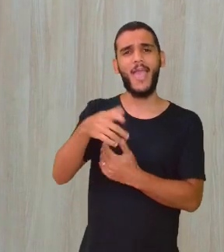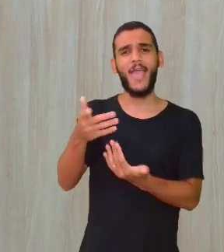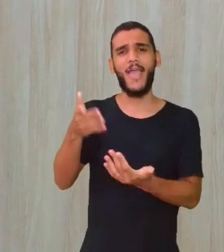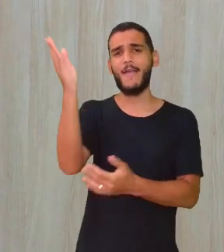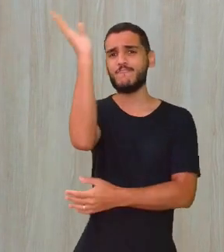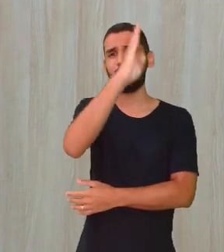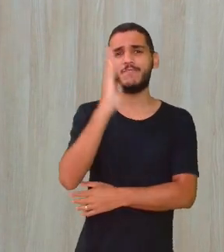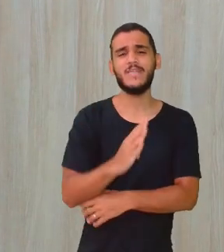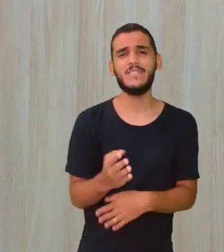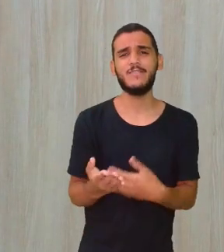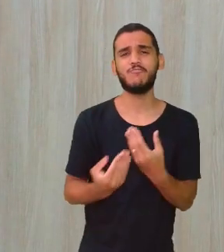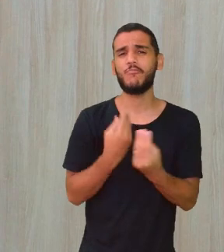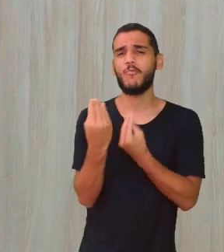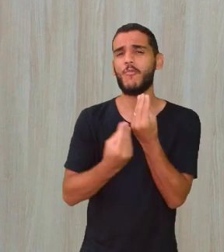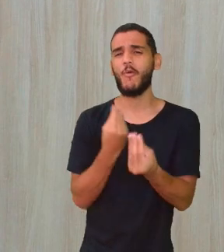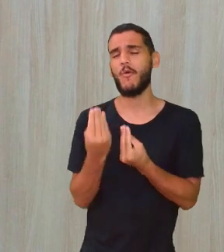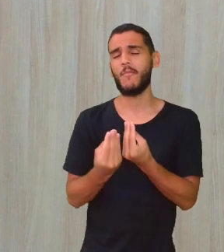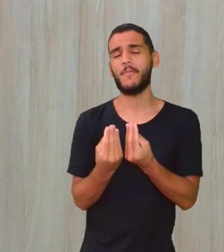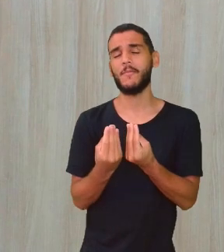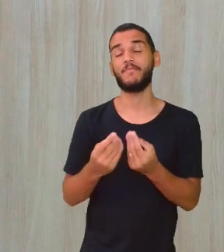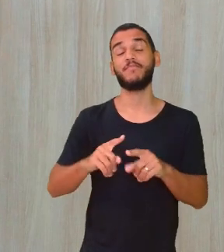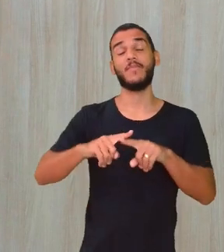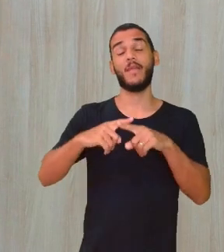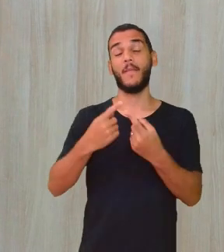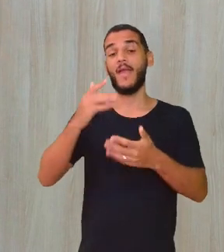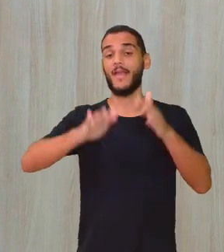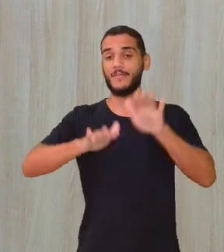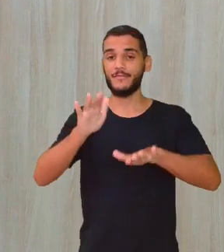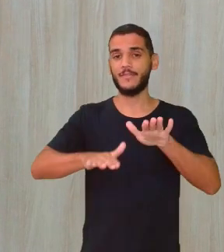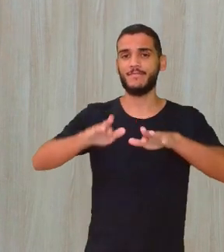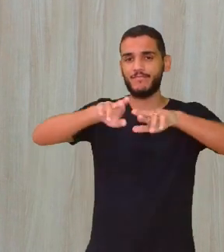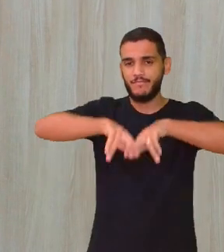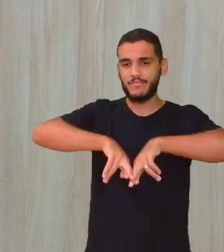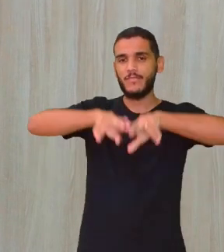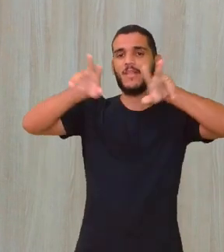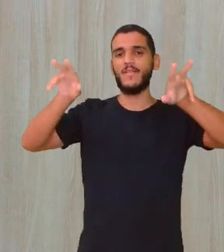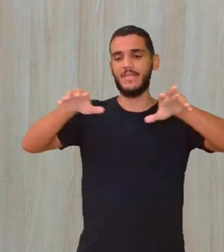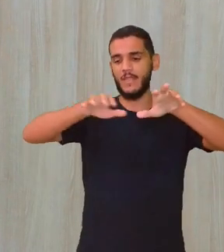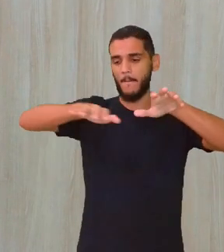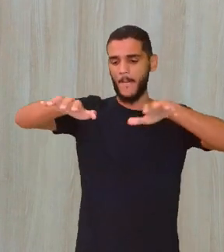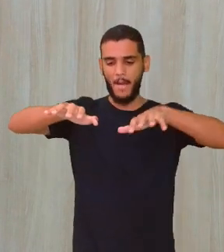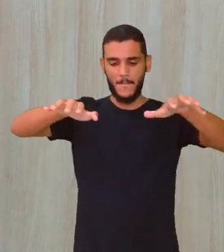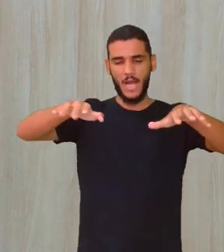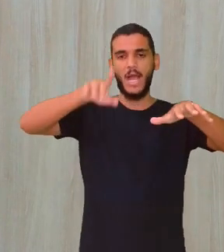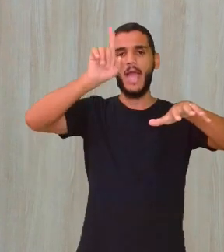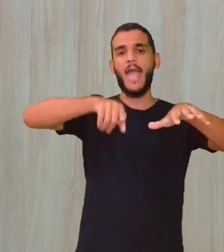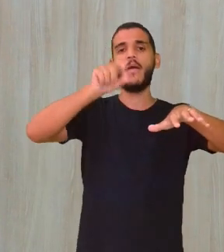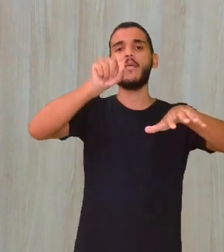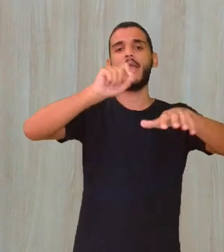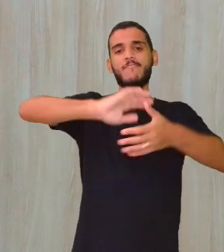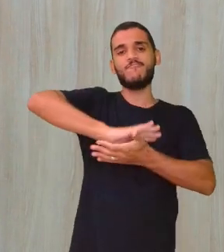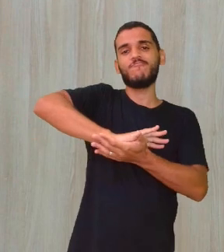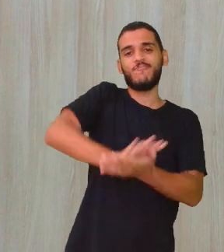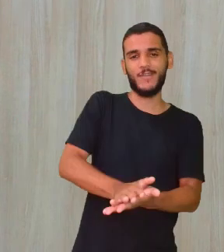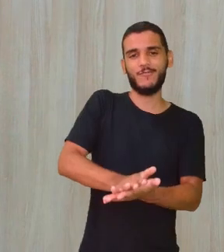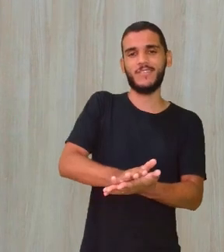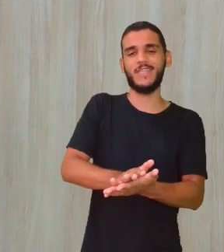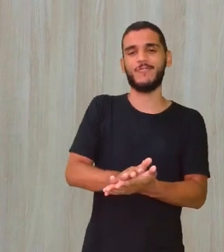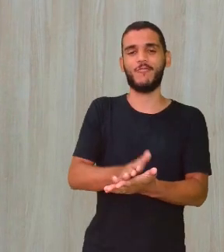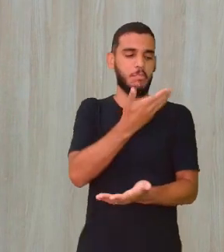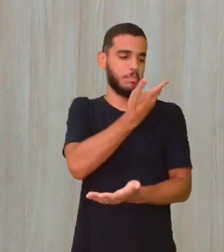diferenciação, ela é pejorativa. Ela é negativa. E ela é fruto desse preconceito.